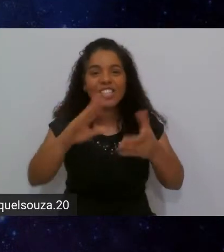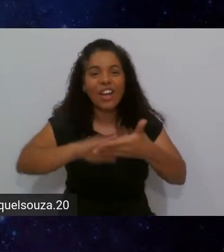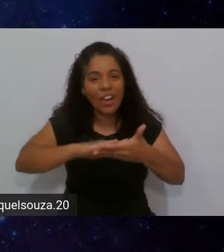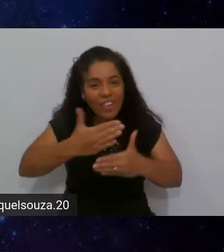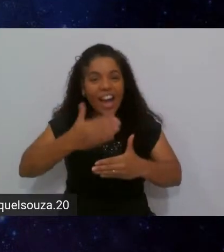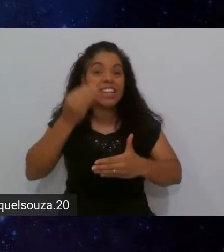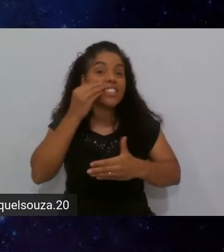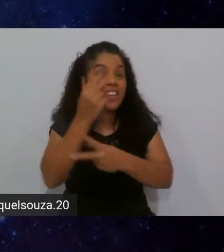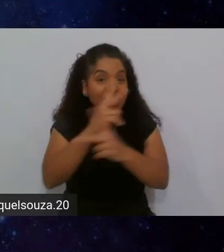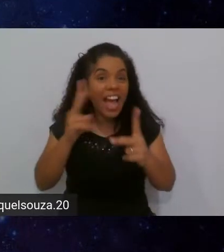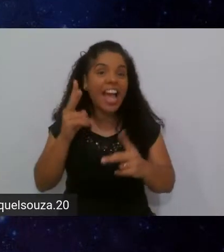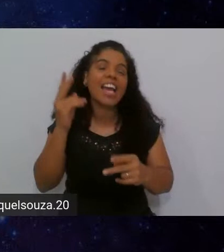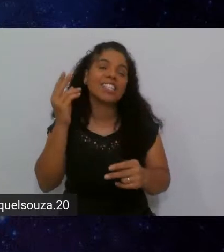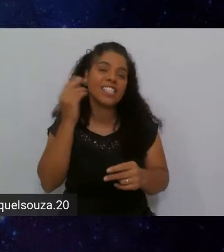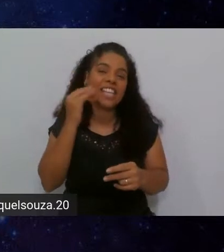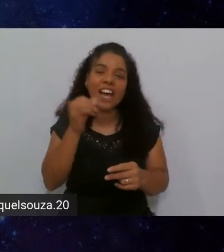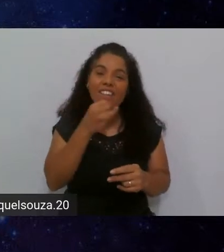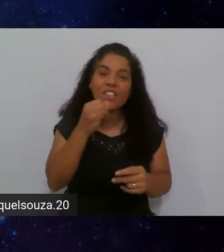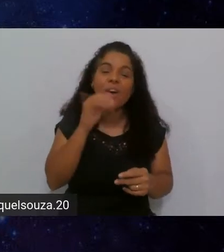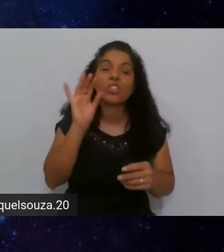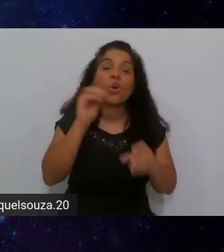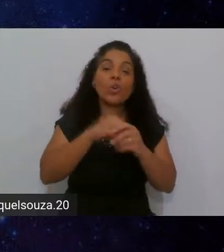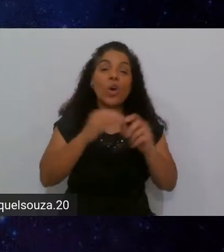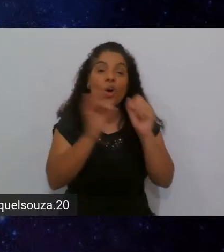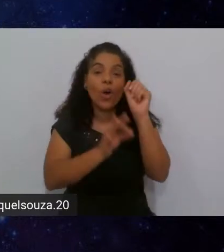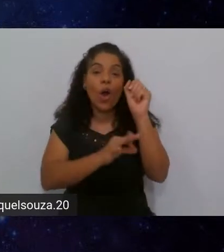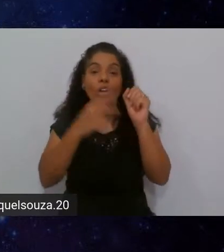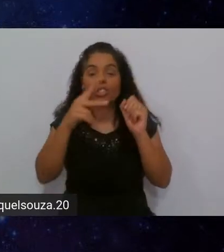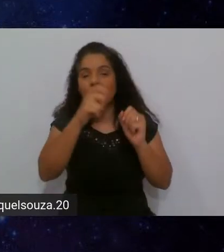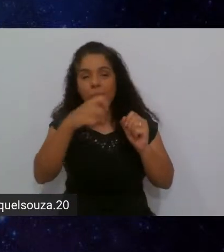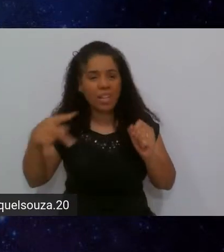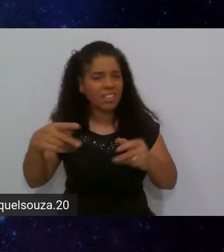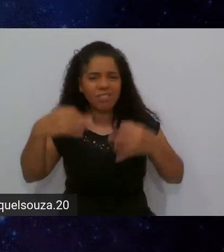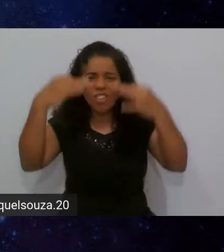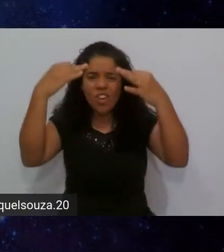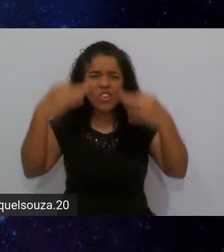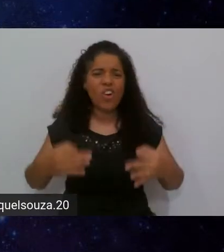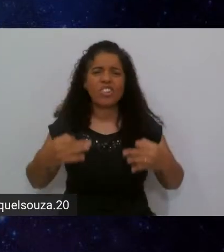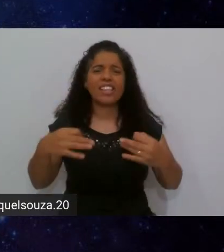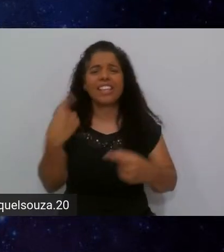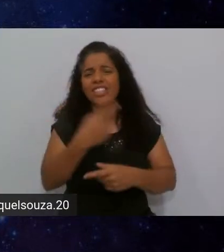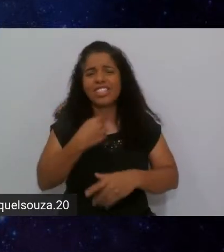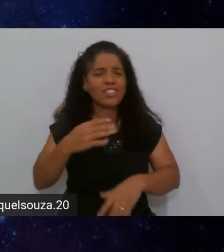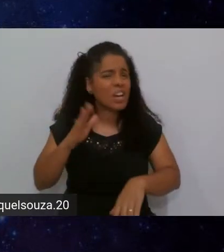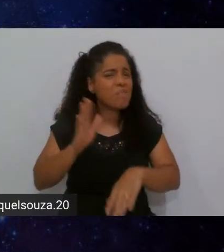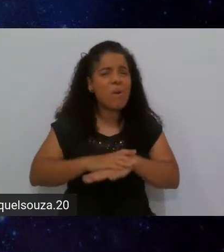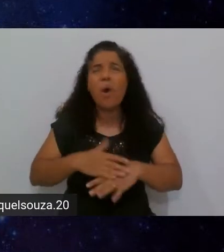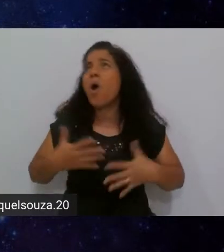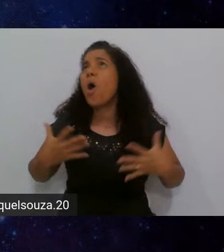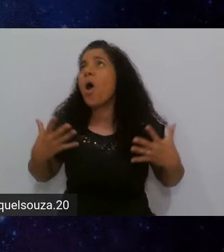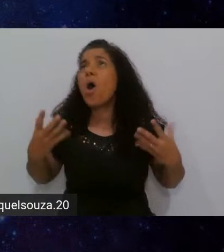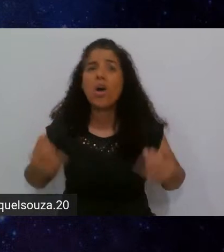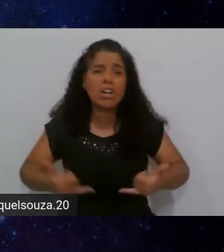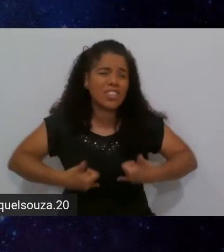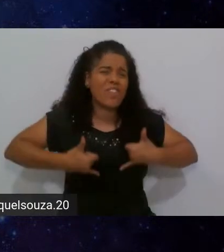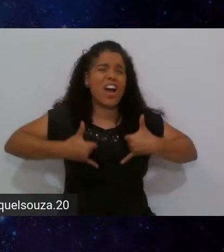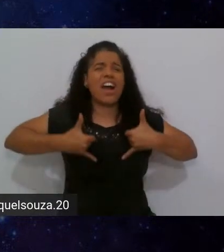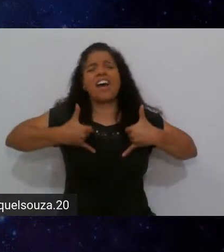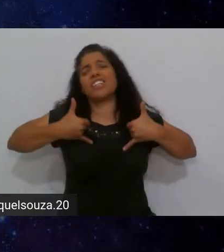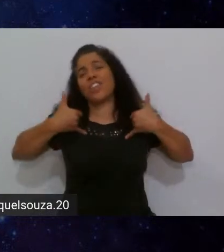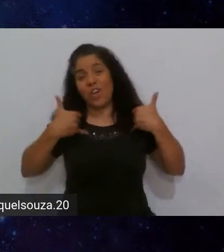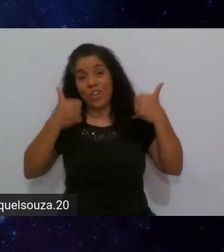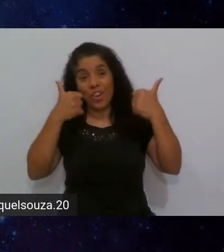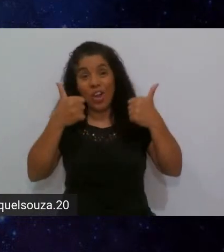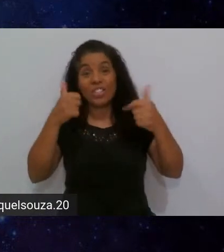automatizados ou no código da sua aplicação com certeza a gente vai ficar muito mais orgulhoso ainda sabe